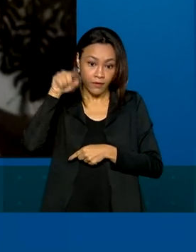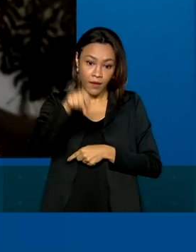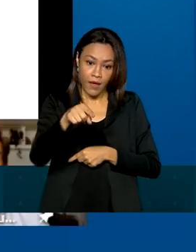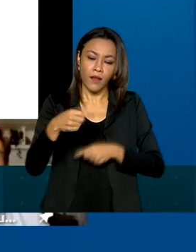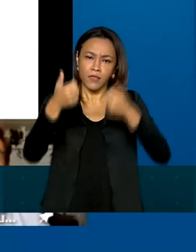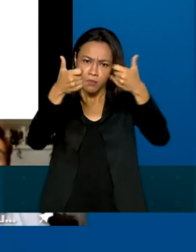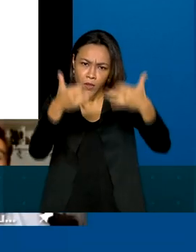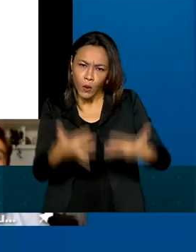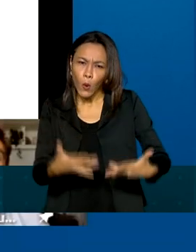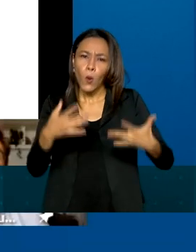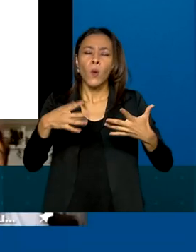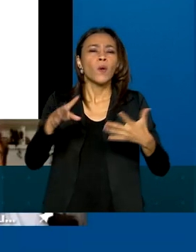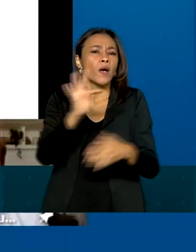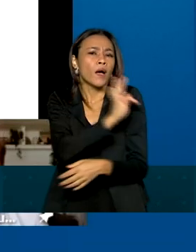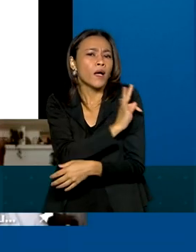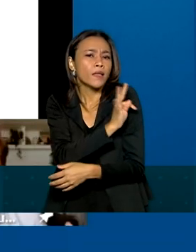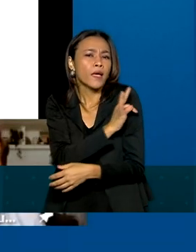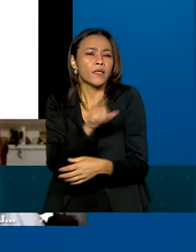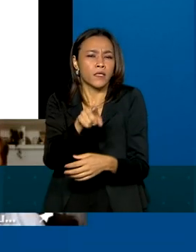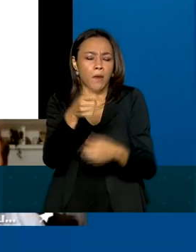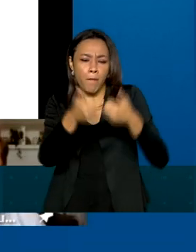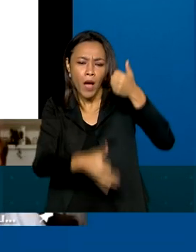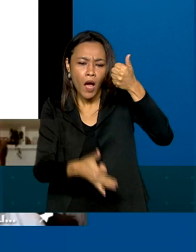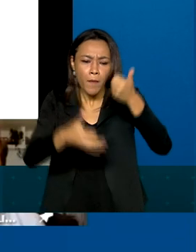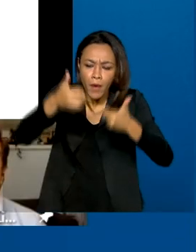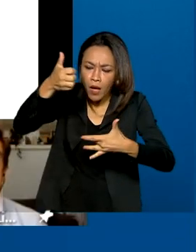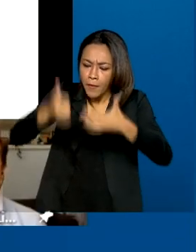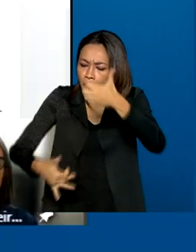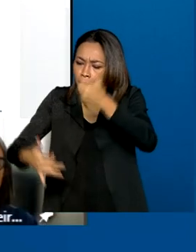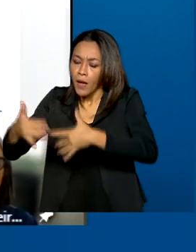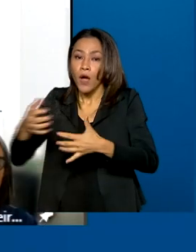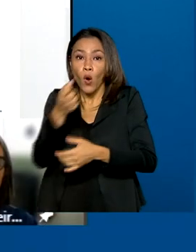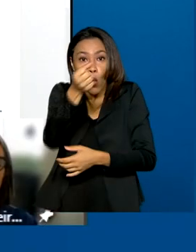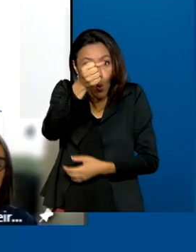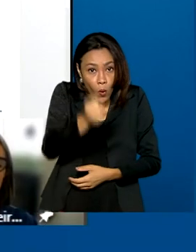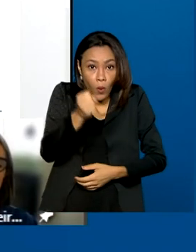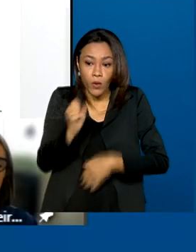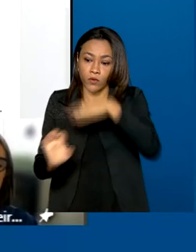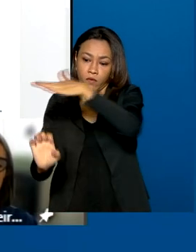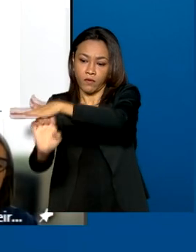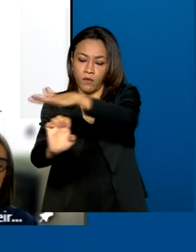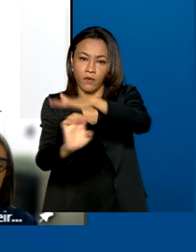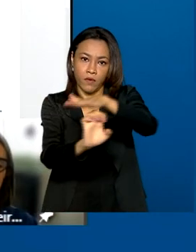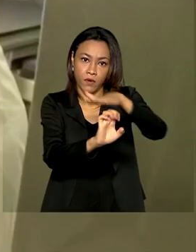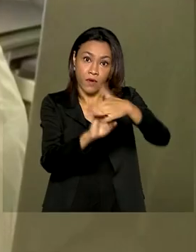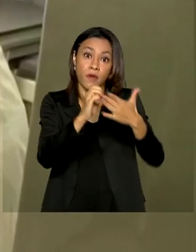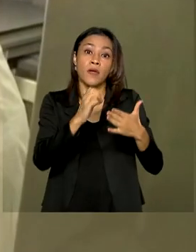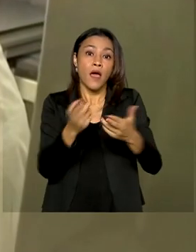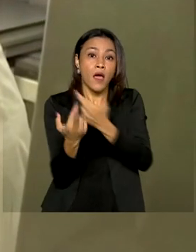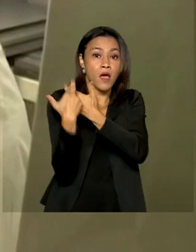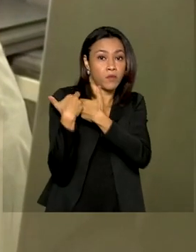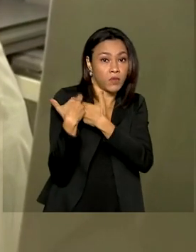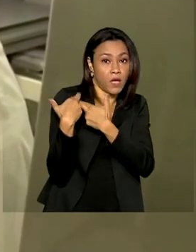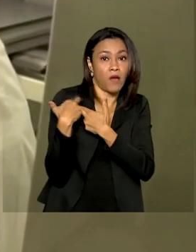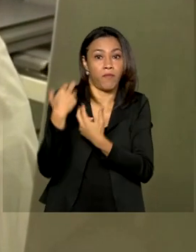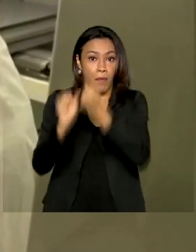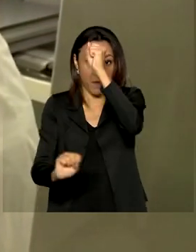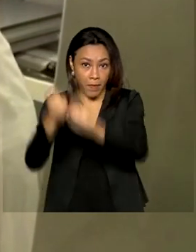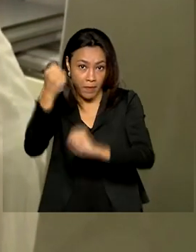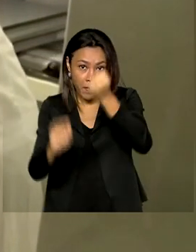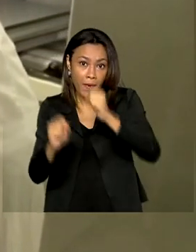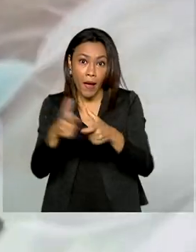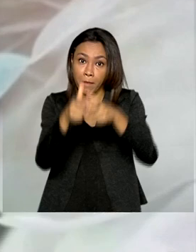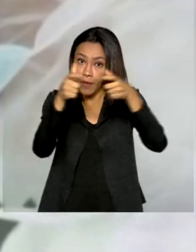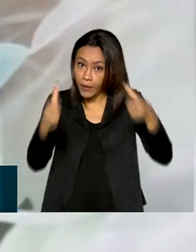exibiu os resultados da análise feita nas oito fábricas responsáveis pela produção do imunizante, a maioria nos Estados